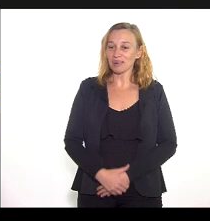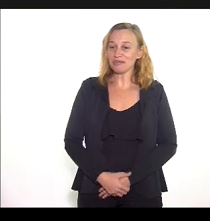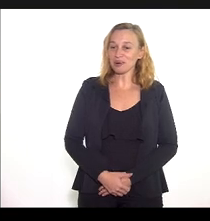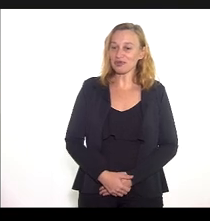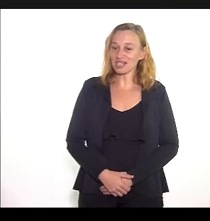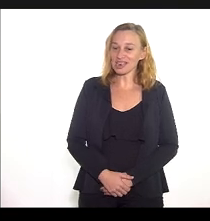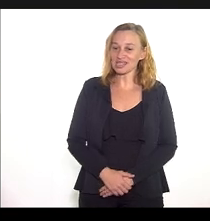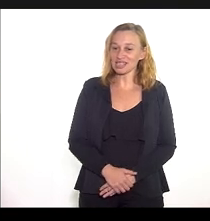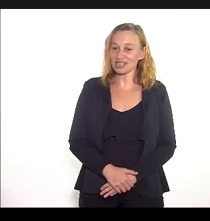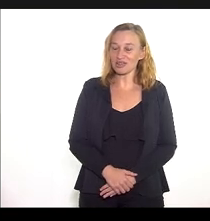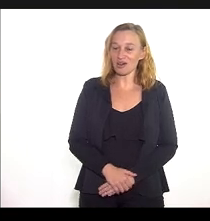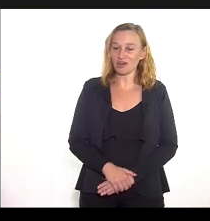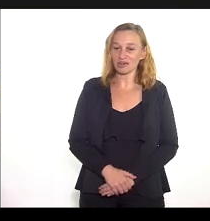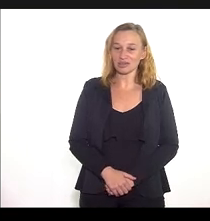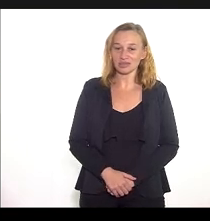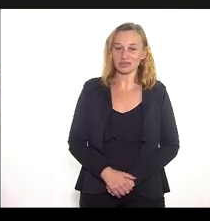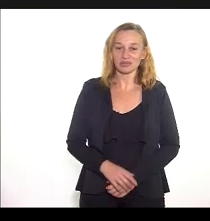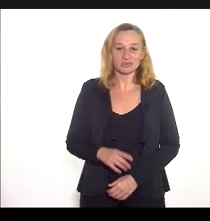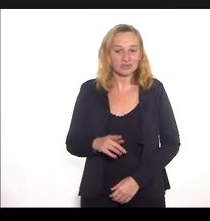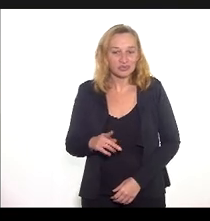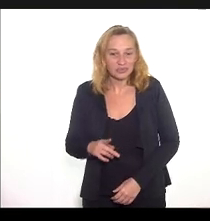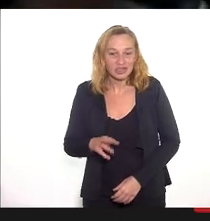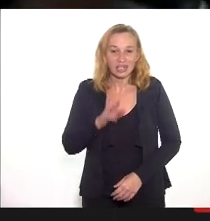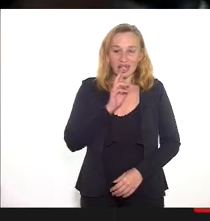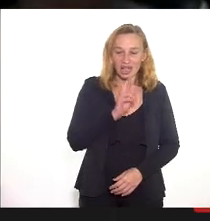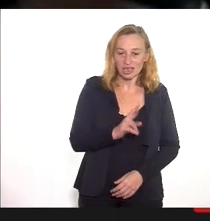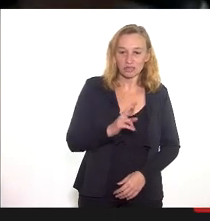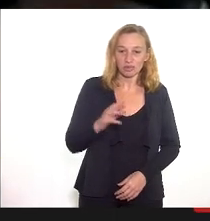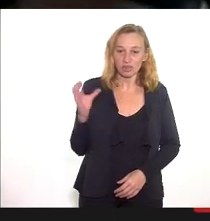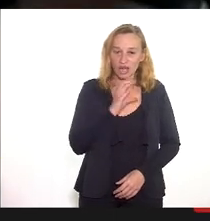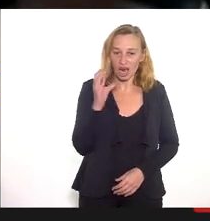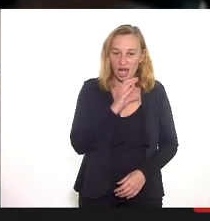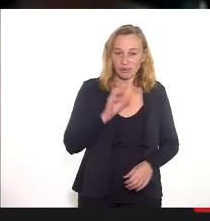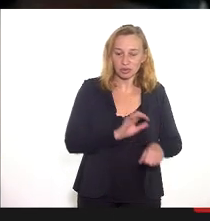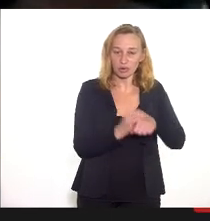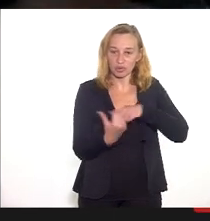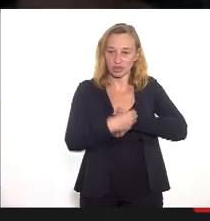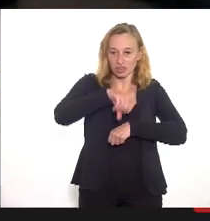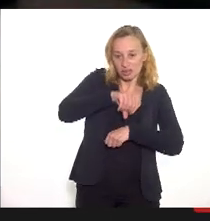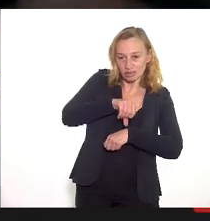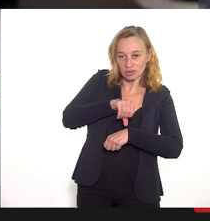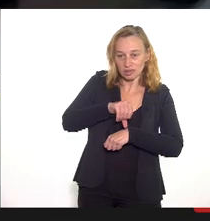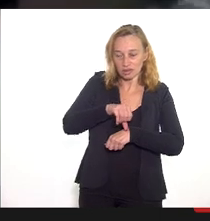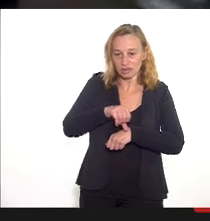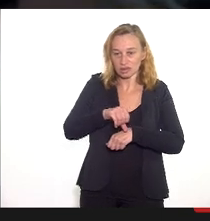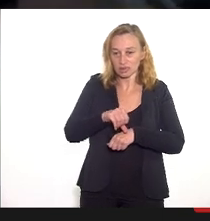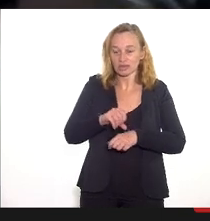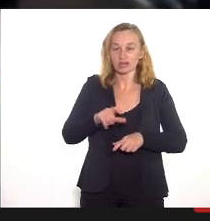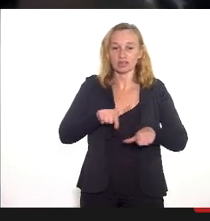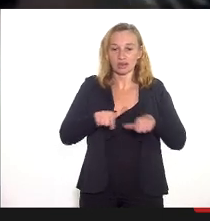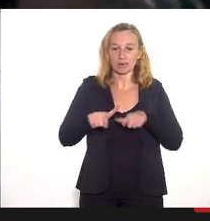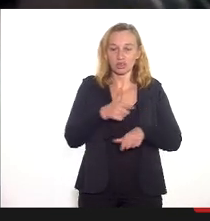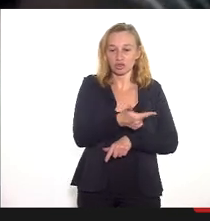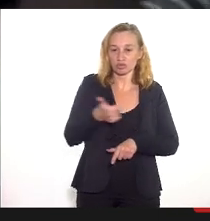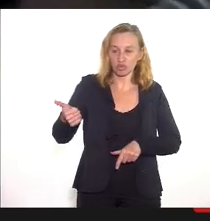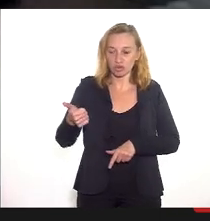Considerações sobre a adequação da RAIS para a resposta à emergência da COVID-19 durante exercícios de 2021.